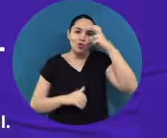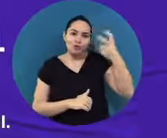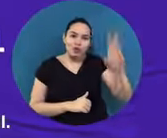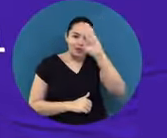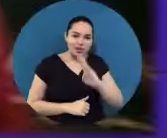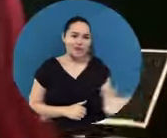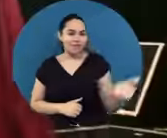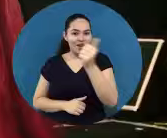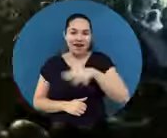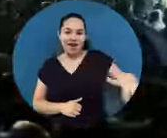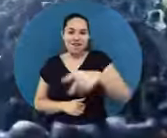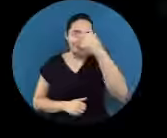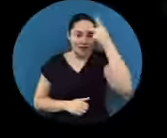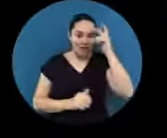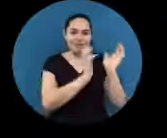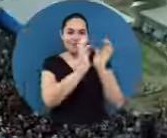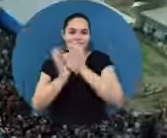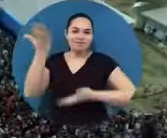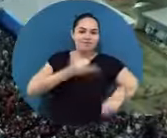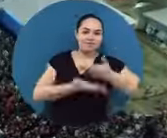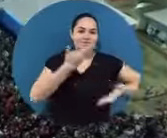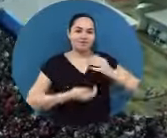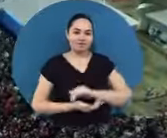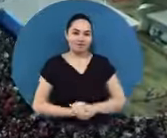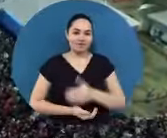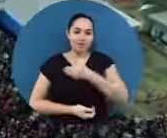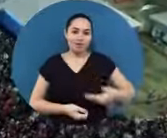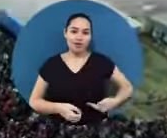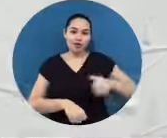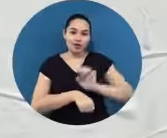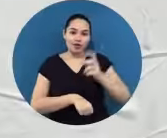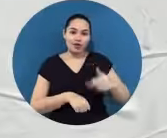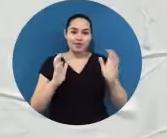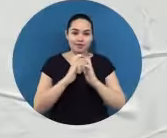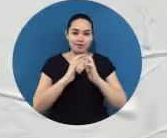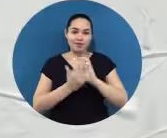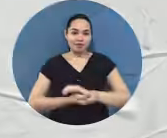cultura do Brasil. Vamos lá, minha gente! Bora Pernambucar! Governo de Pernambuco!